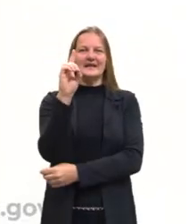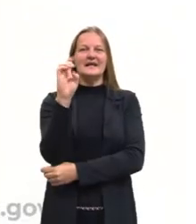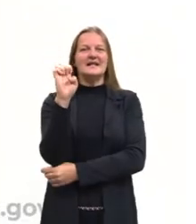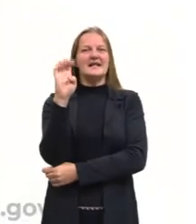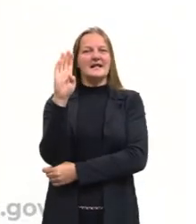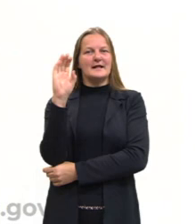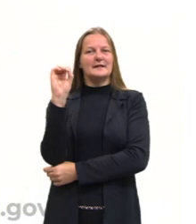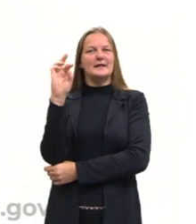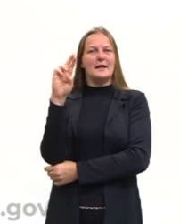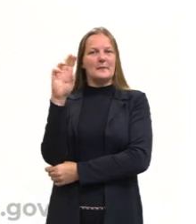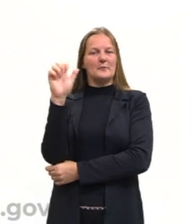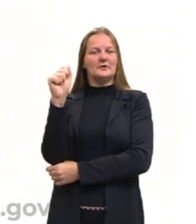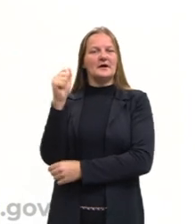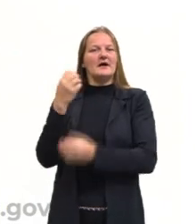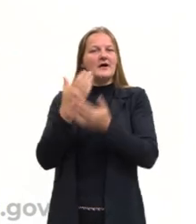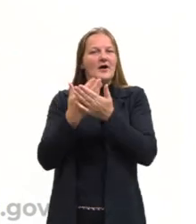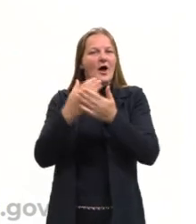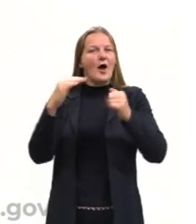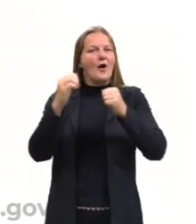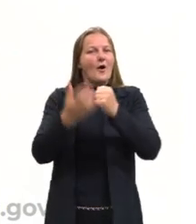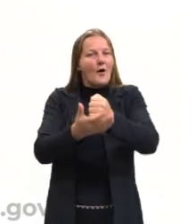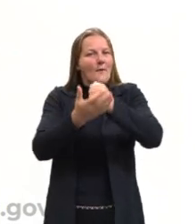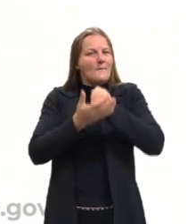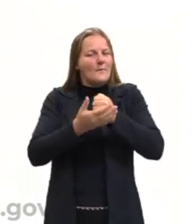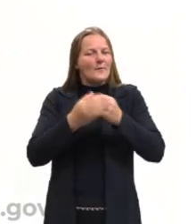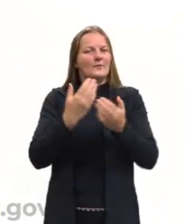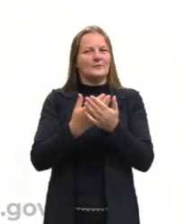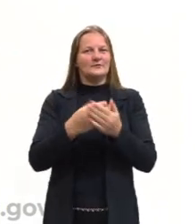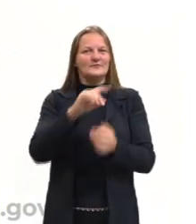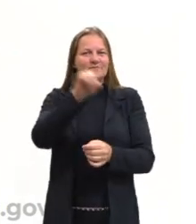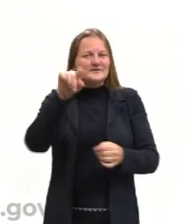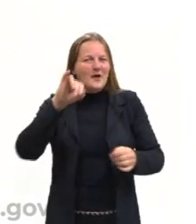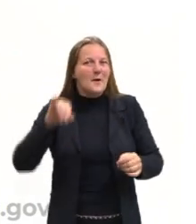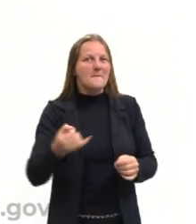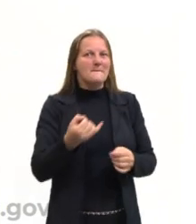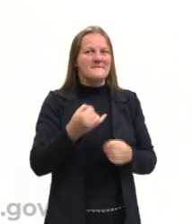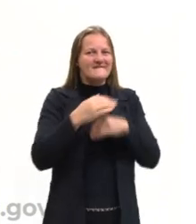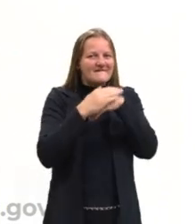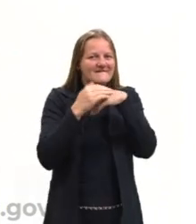me ajudou a fazer essa aula e espero que vocês aproveitem com bastante carinho.